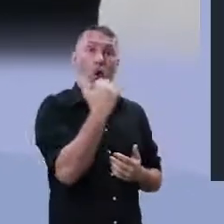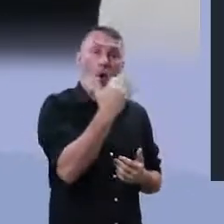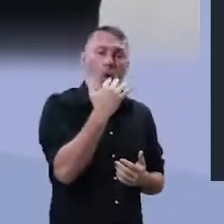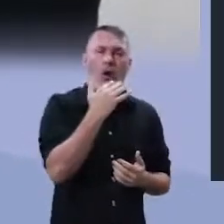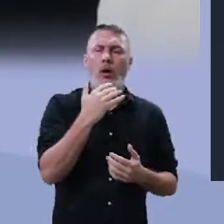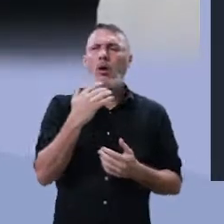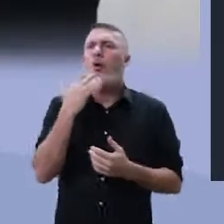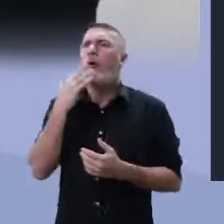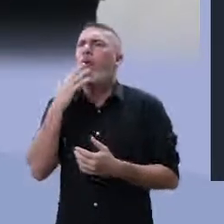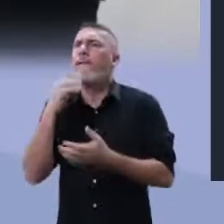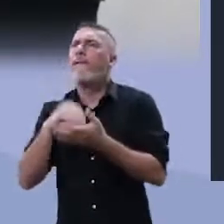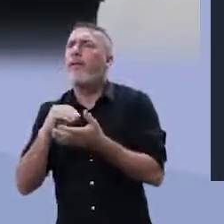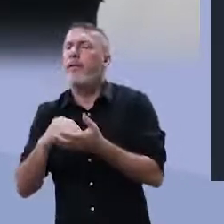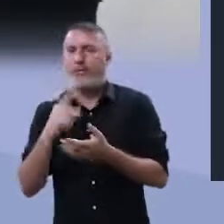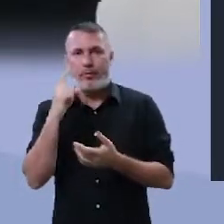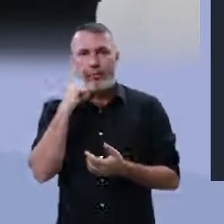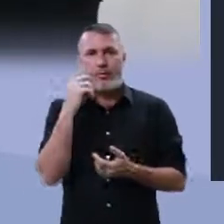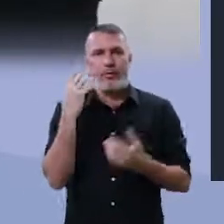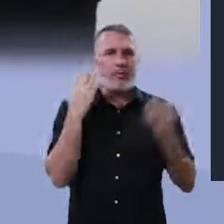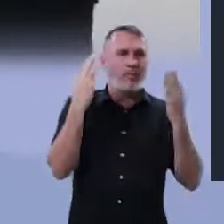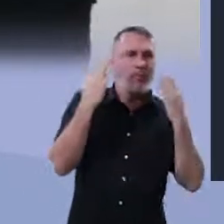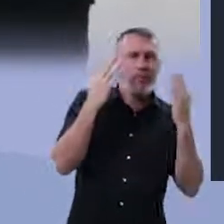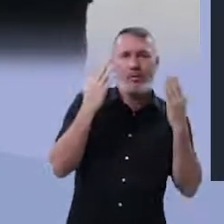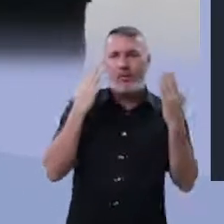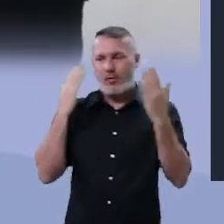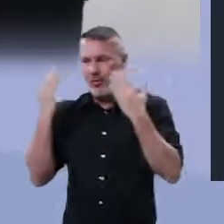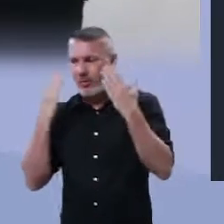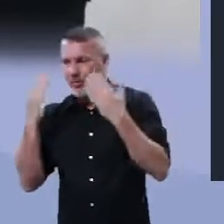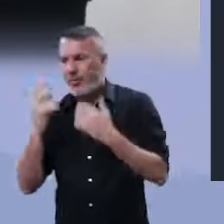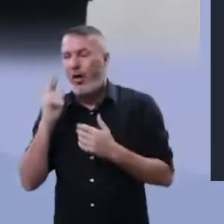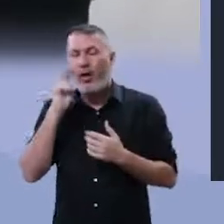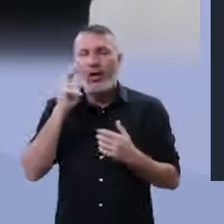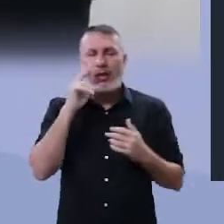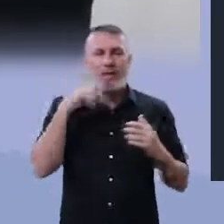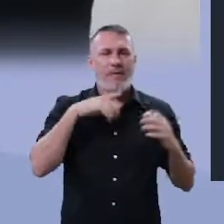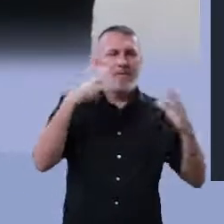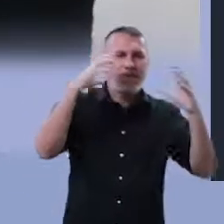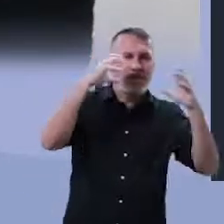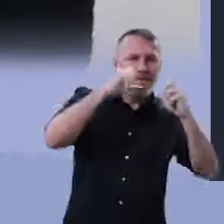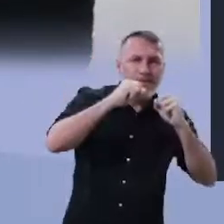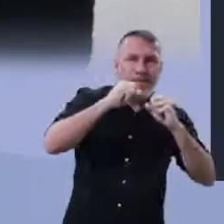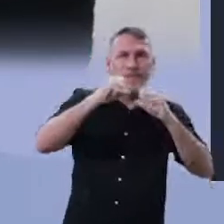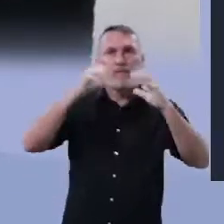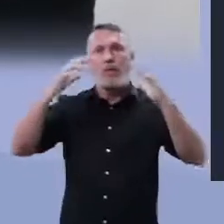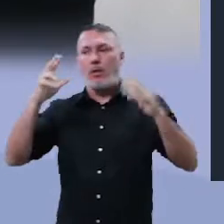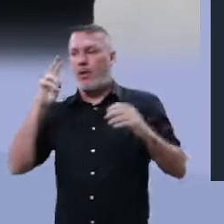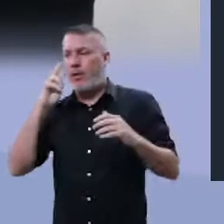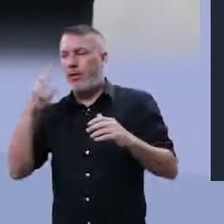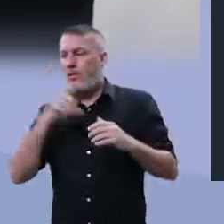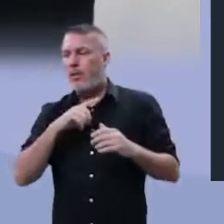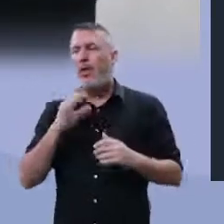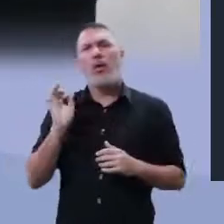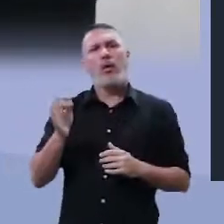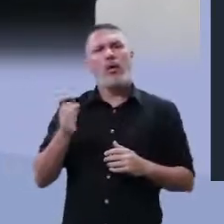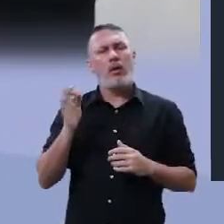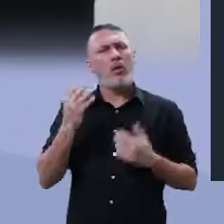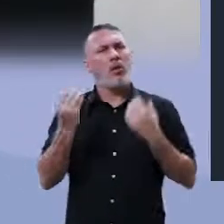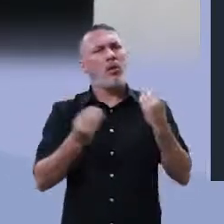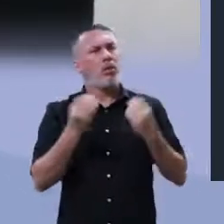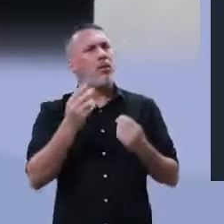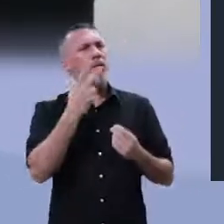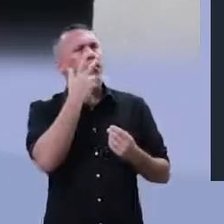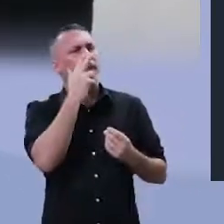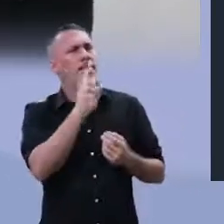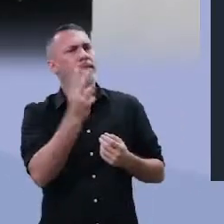ausência da cor. Olha os dois muito com raivinha e olha a sombra aos beijos. E aí você fala